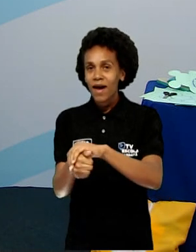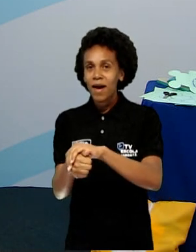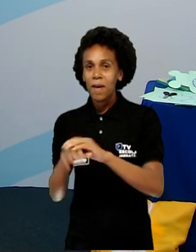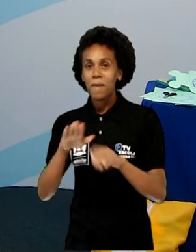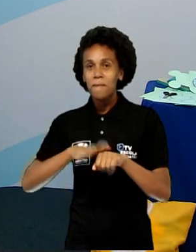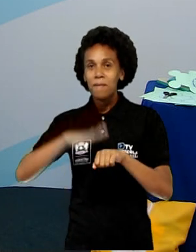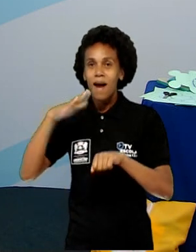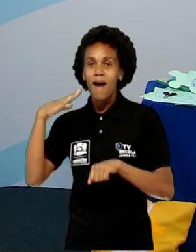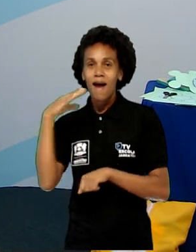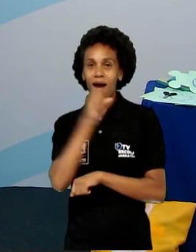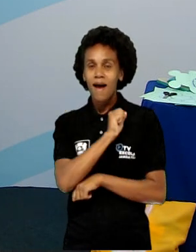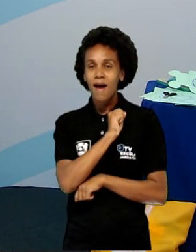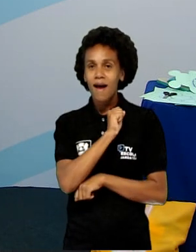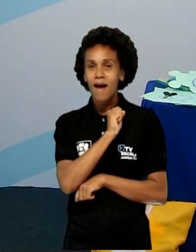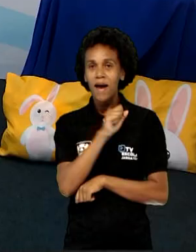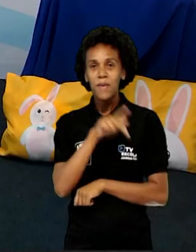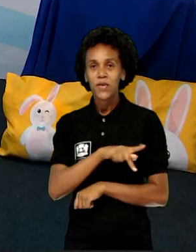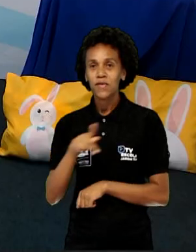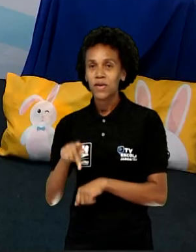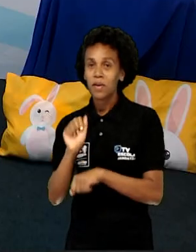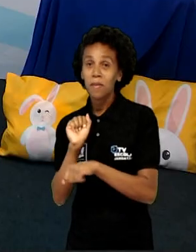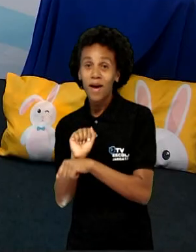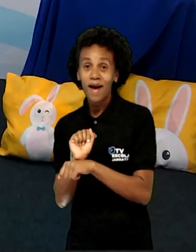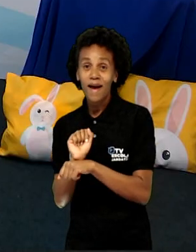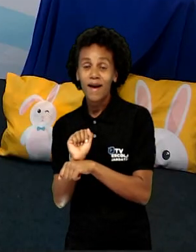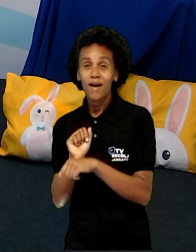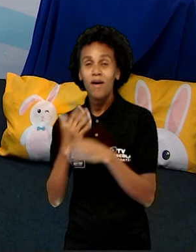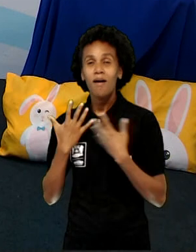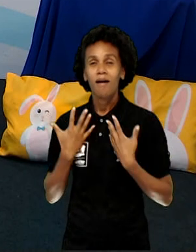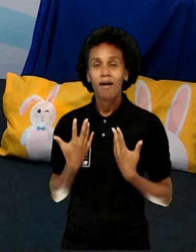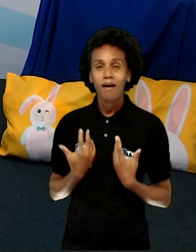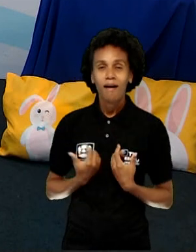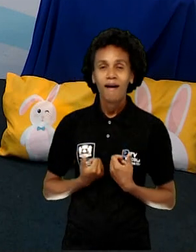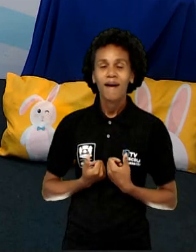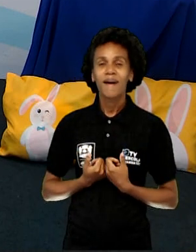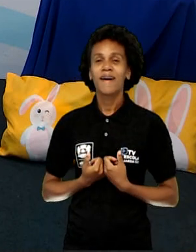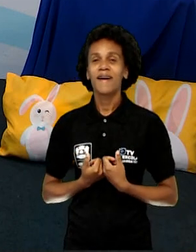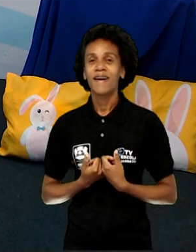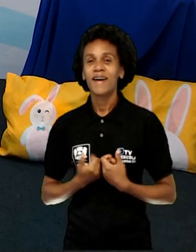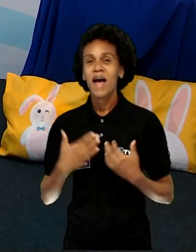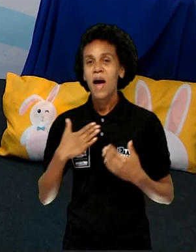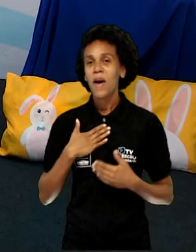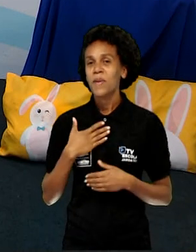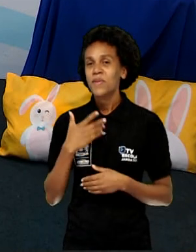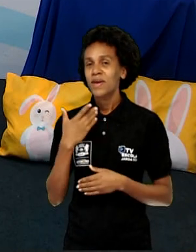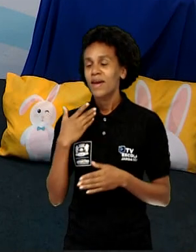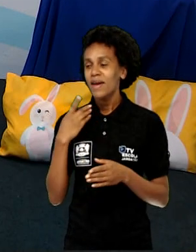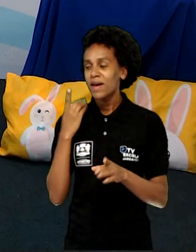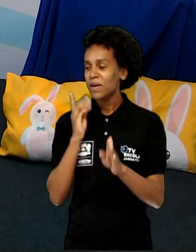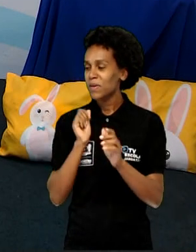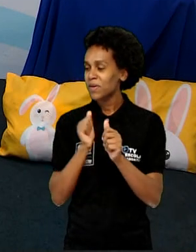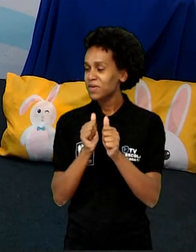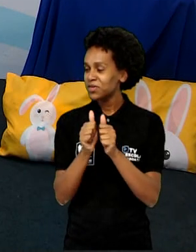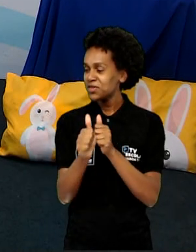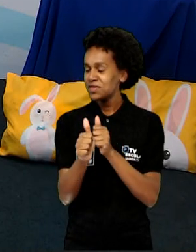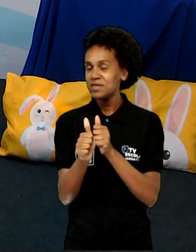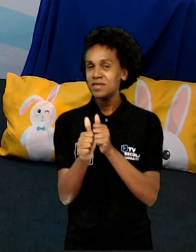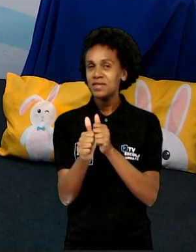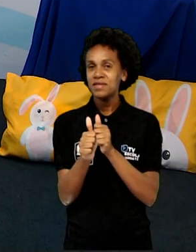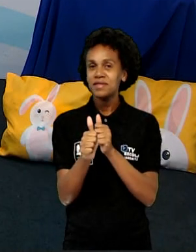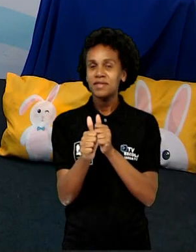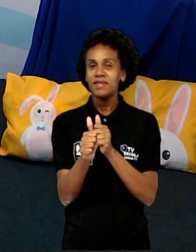A da professora Andresa parou um pouquinho para descansar. E a minha está chegando. Está chegando. Eu vou ganhar.